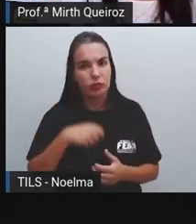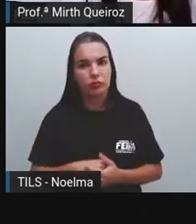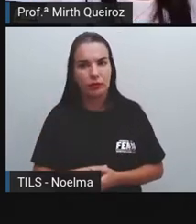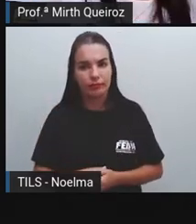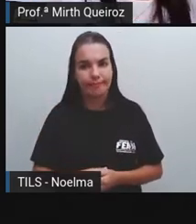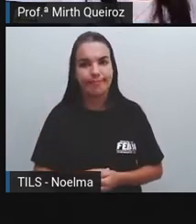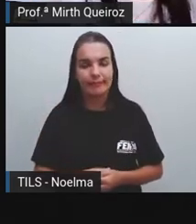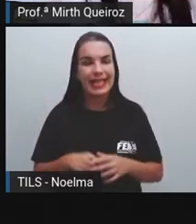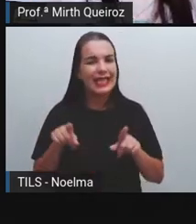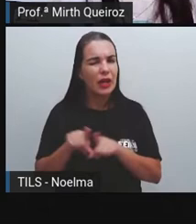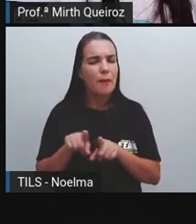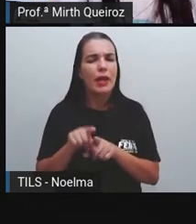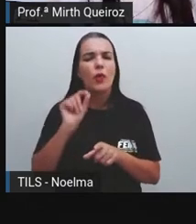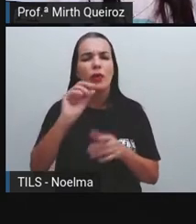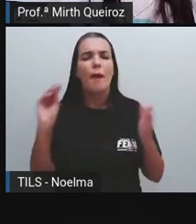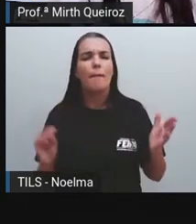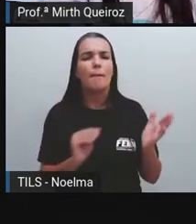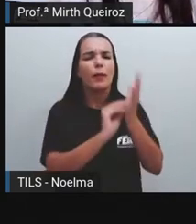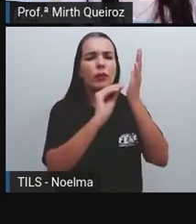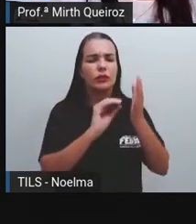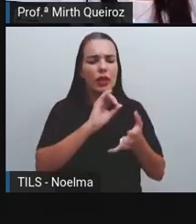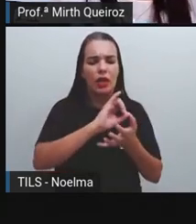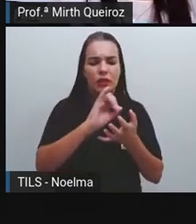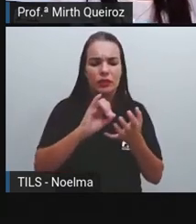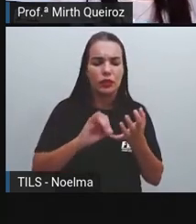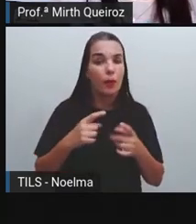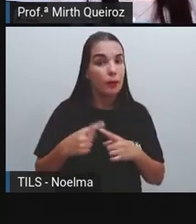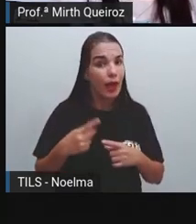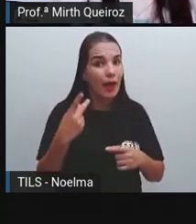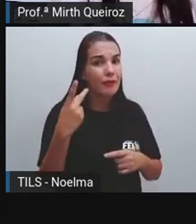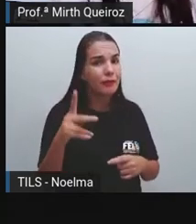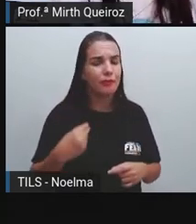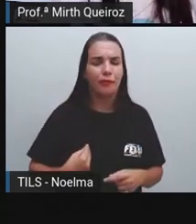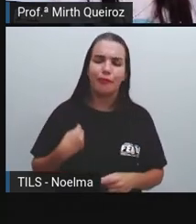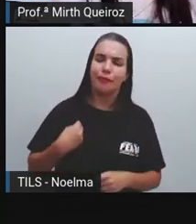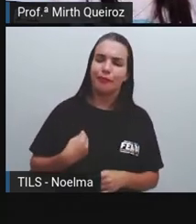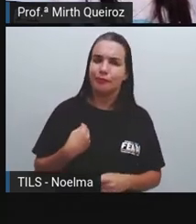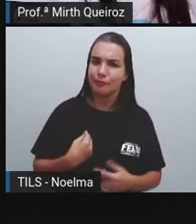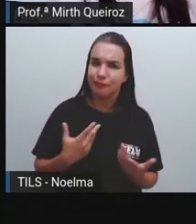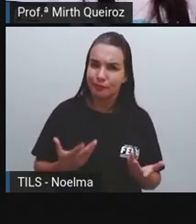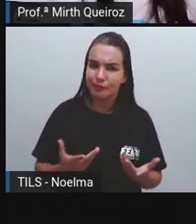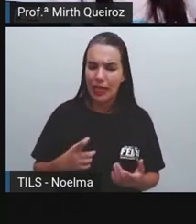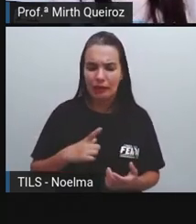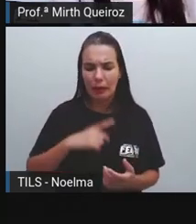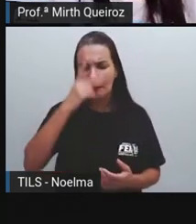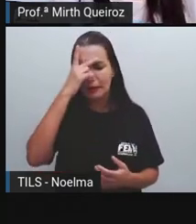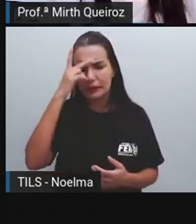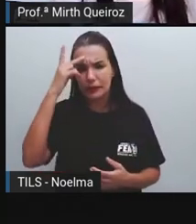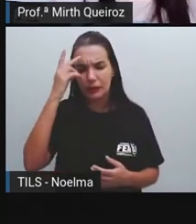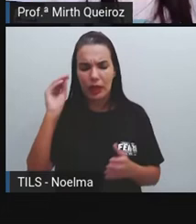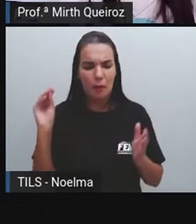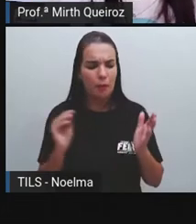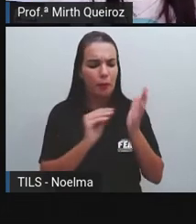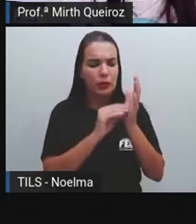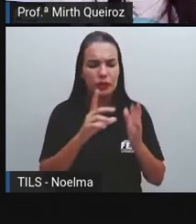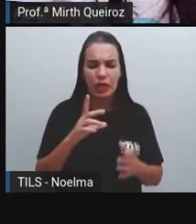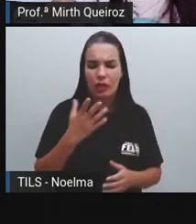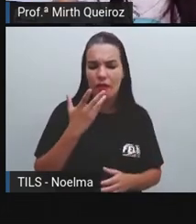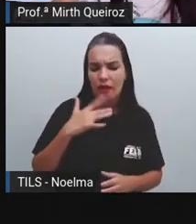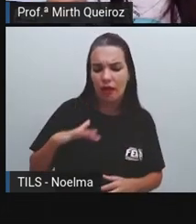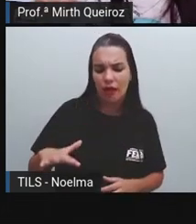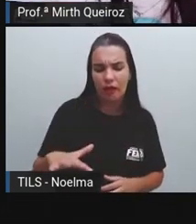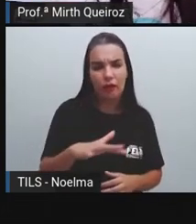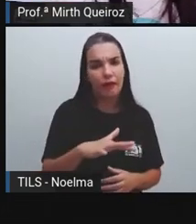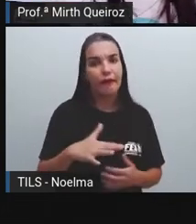Posta nas redes sociais Uma vez que a gente Está expondo ali A nossa vida Tem pessoas Que postam fotos De crianças Pessoas que